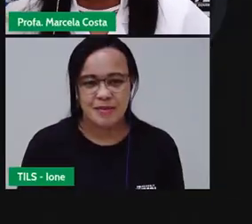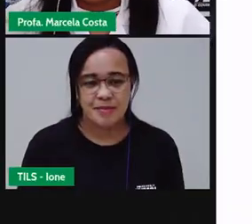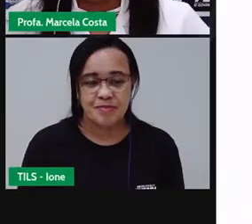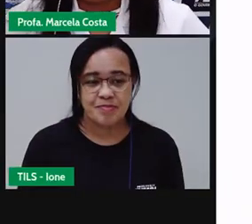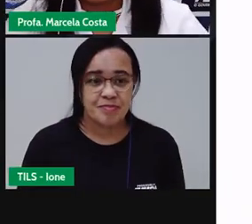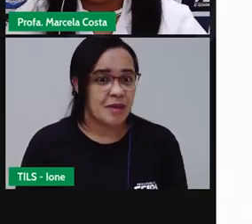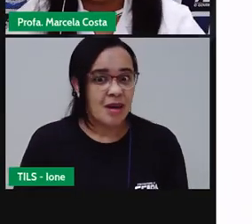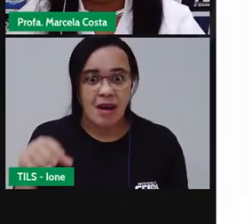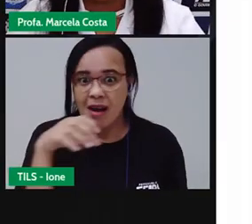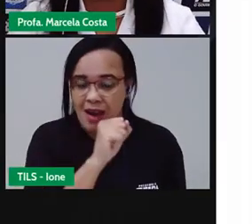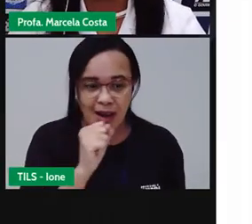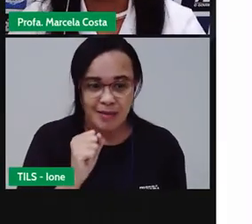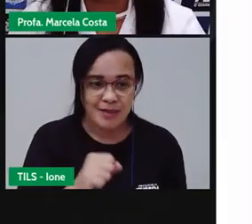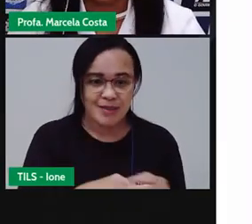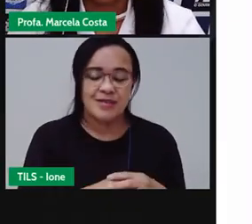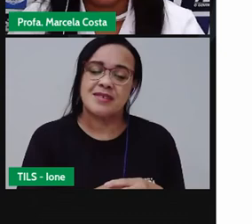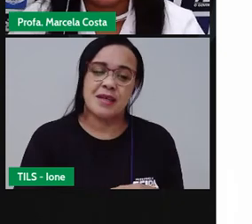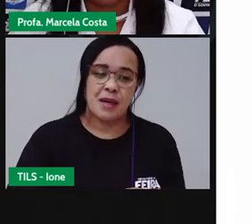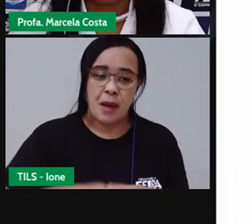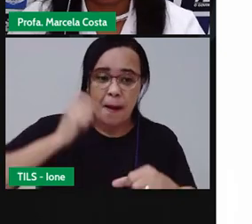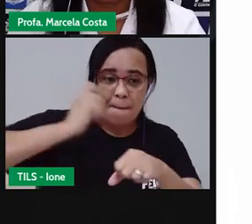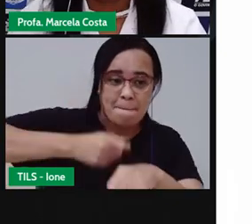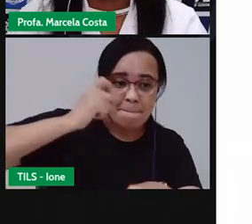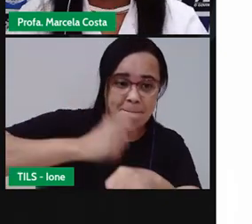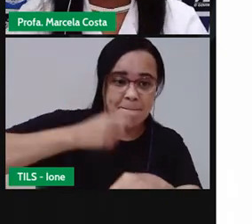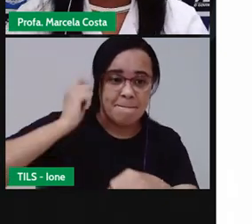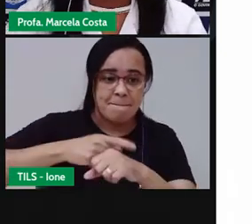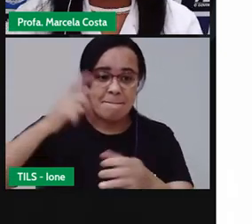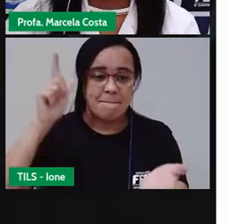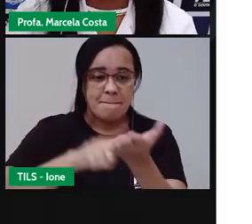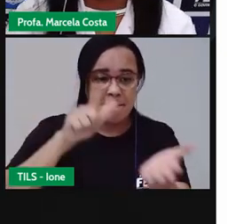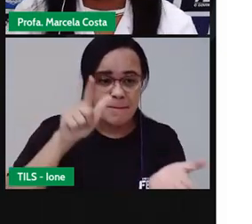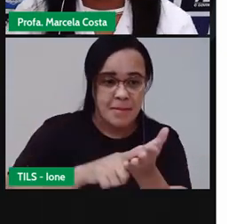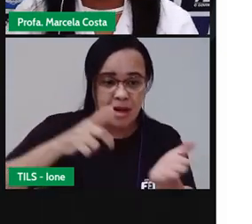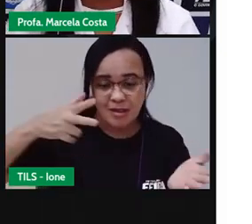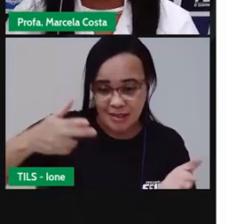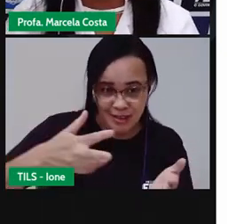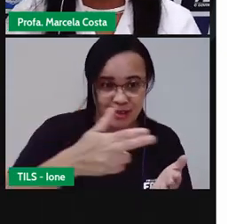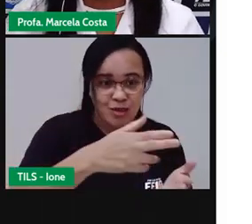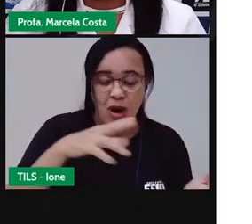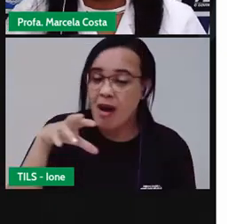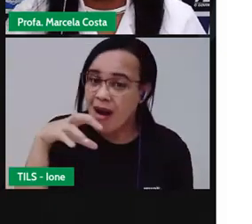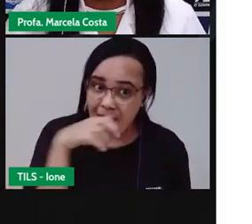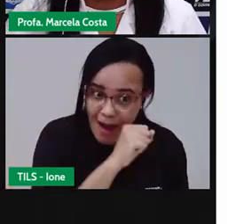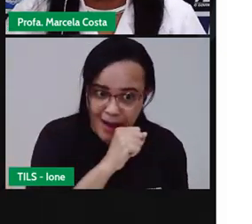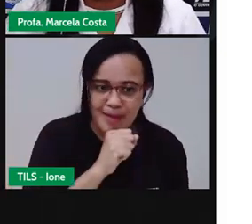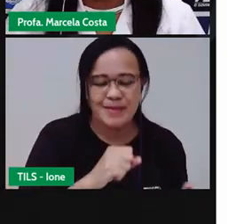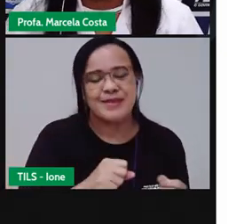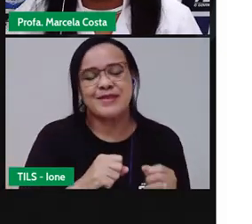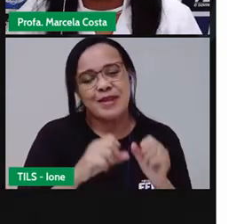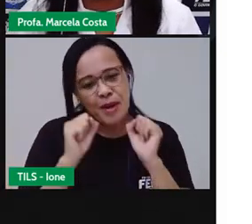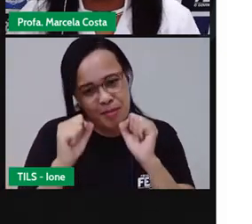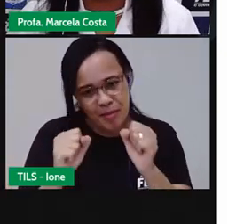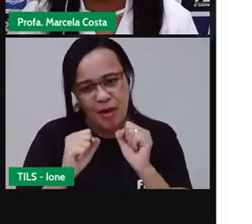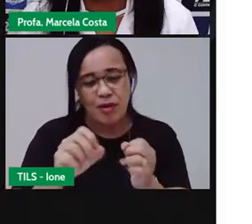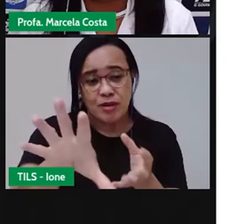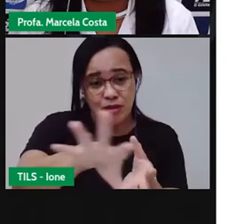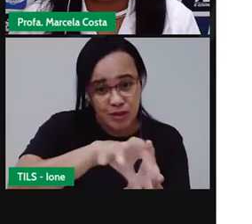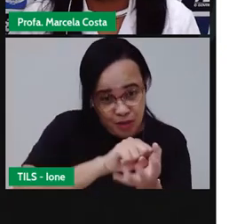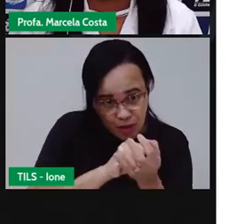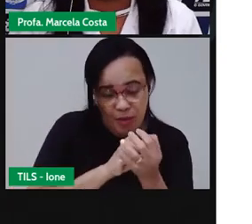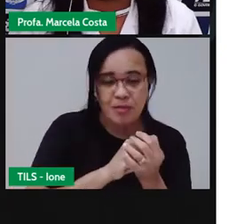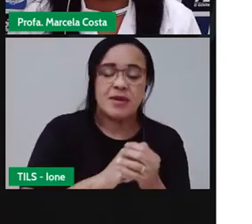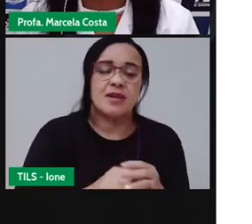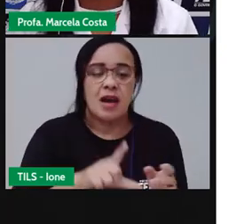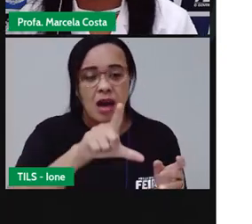Muito rápido, né? E muito divertido. Então você pode copiar o link aí do vídeo e assistir de